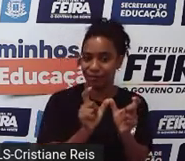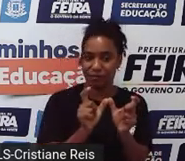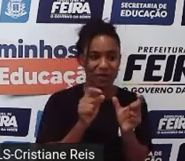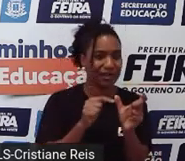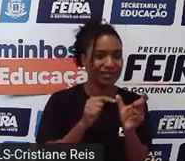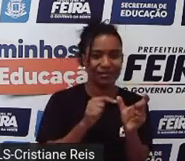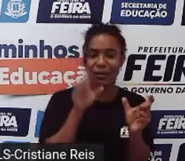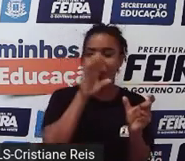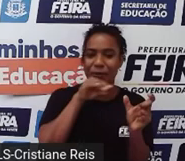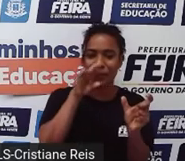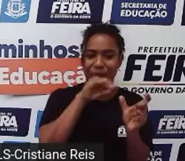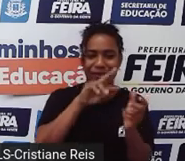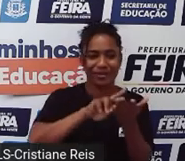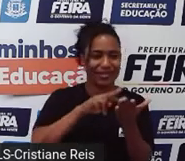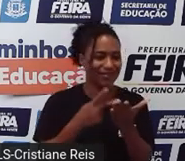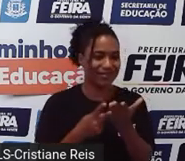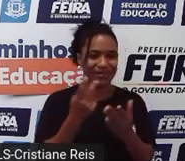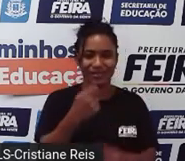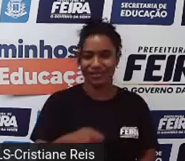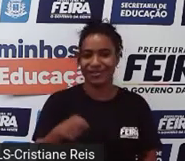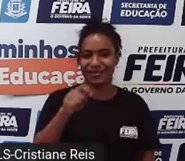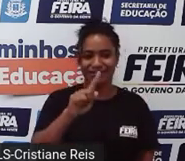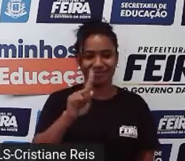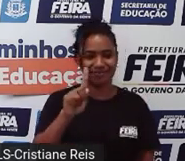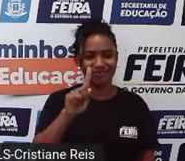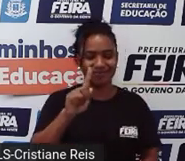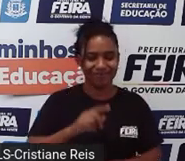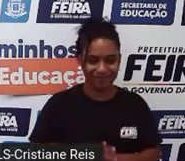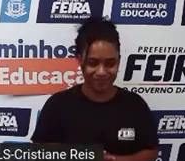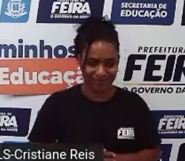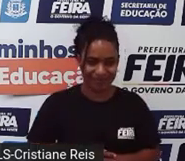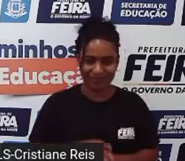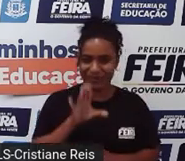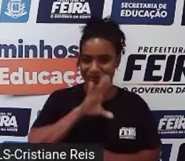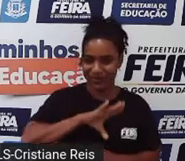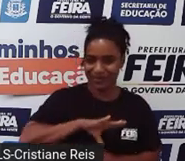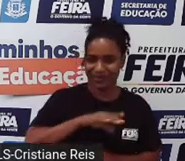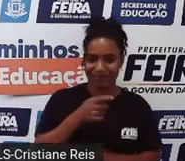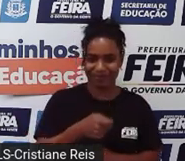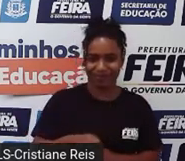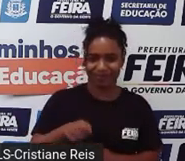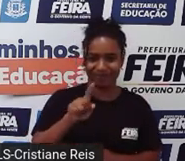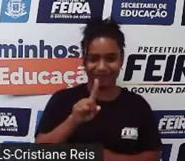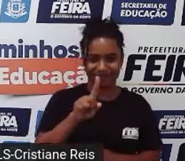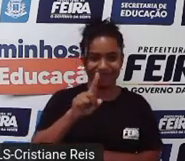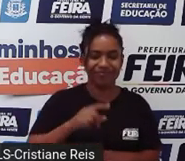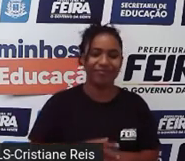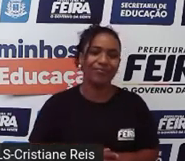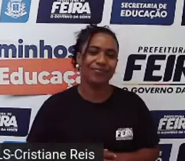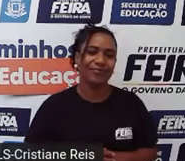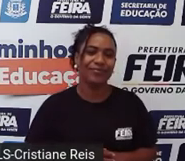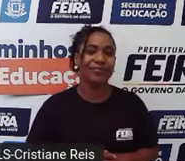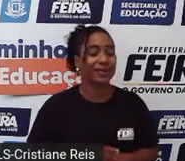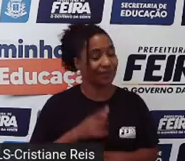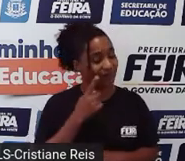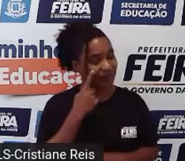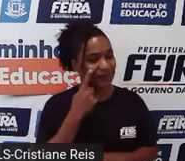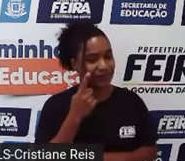é necessário traduzir quando passamos para o nosso idioma. Ok? So,